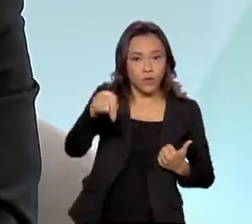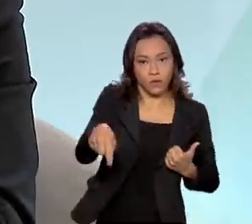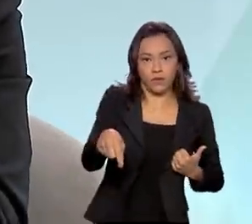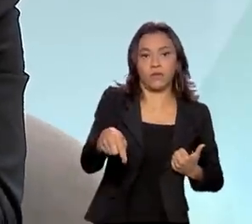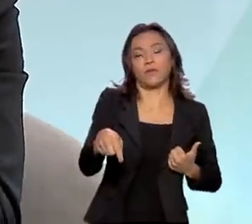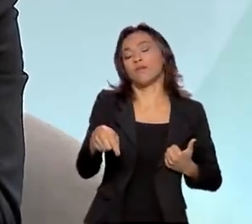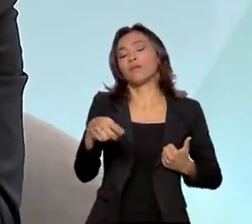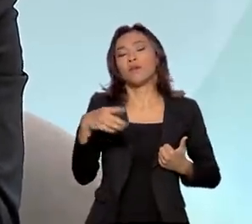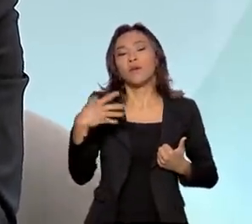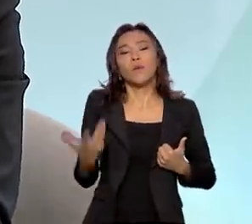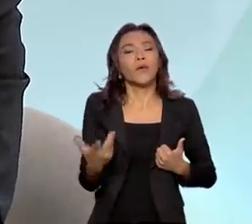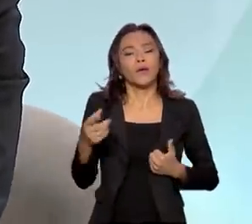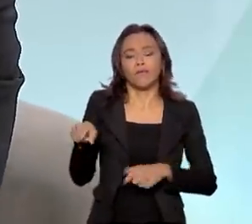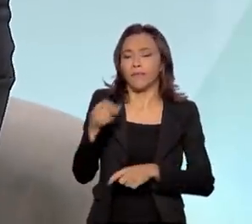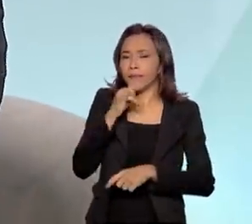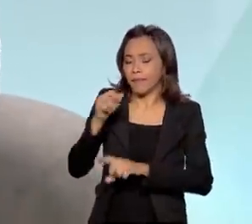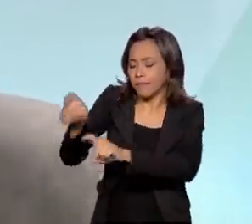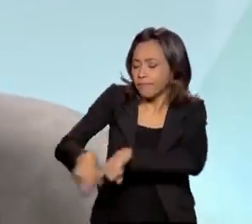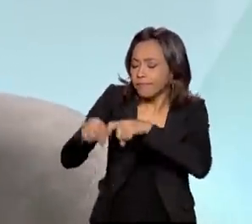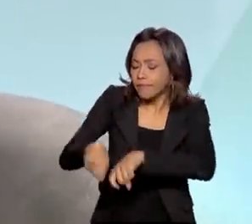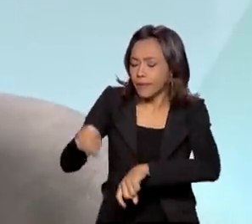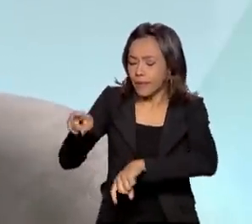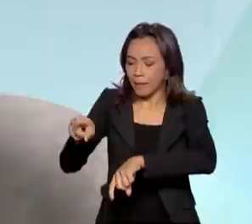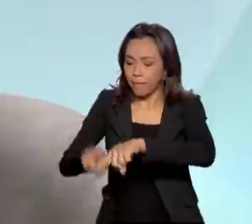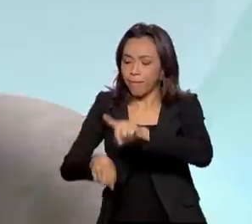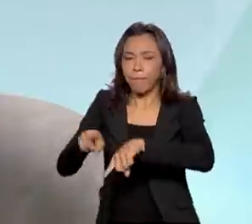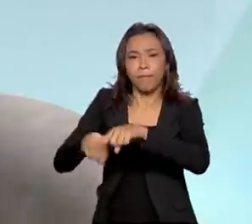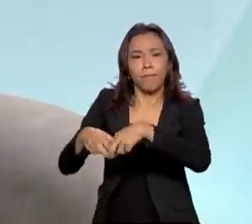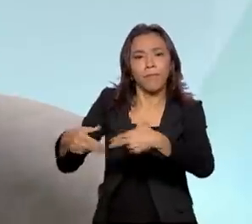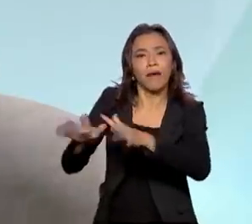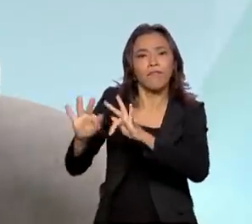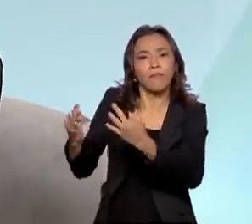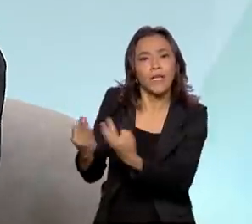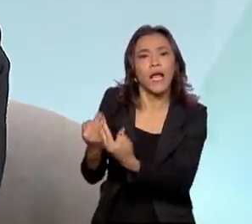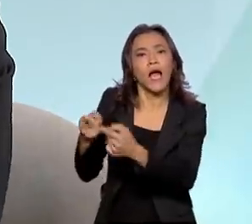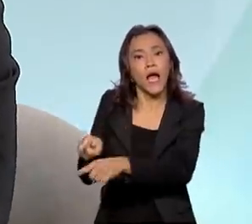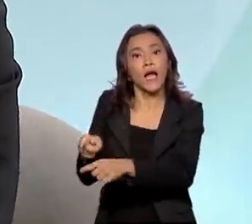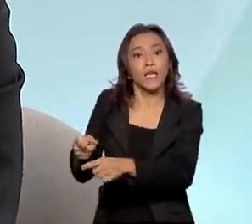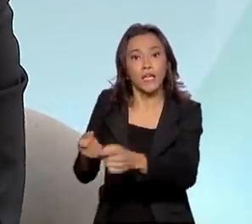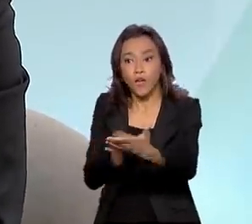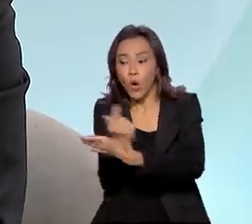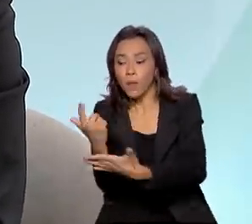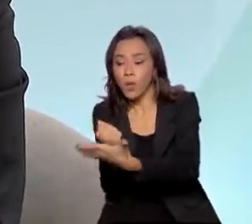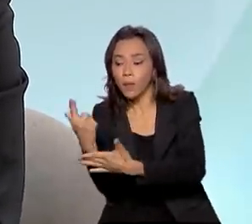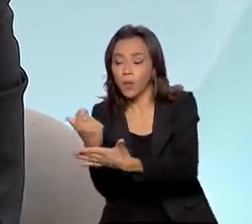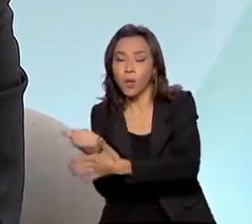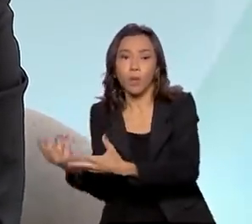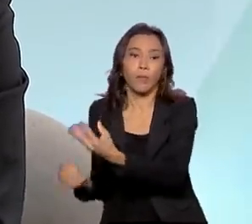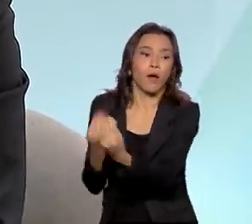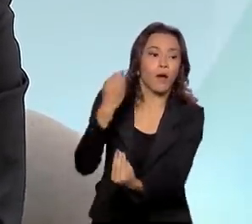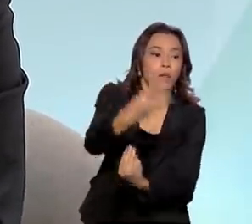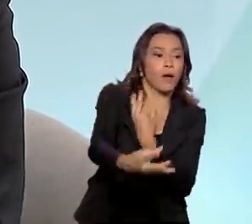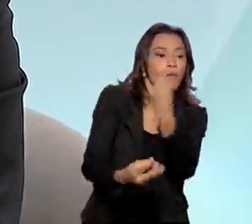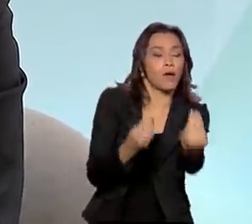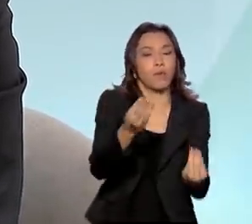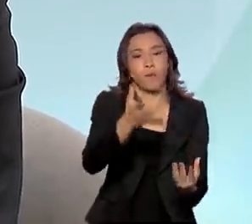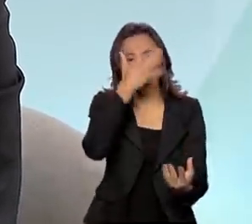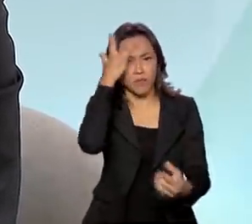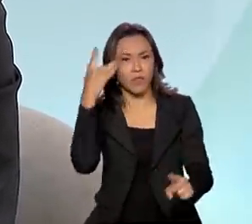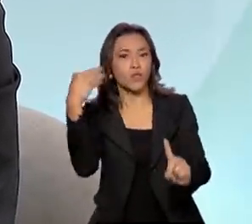aqueles produtos que são destinados justamente para a população em situação de vulnerabilidade. O Alimenta Brasil